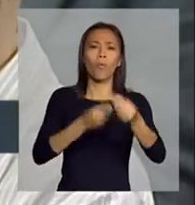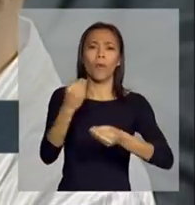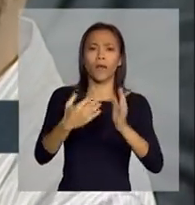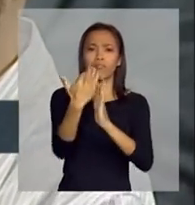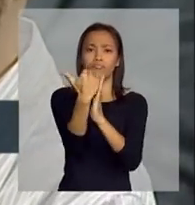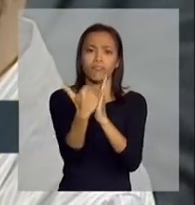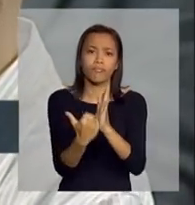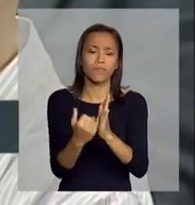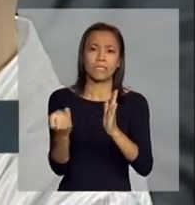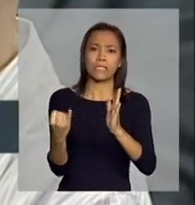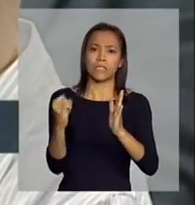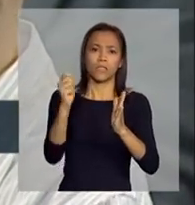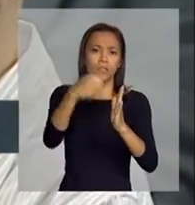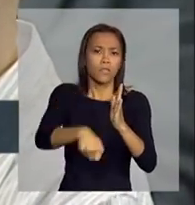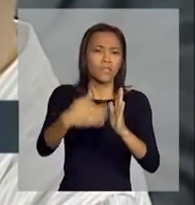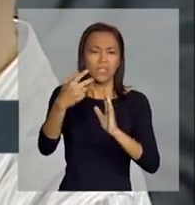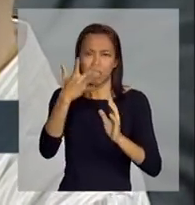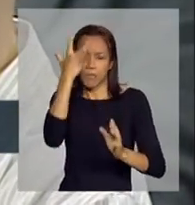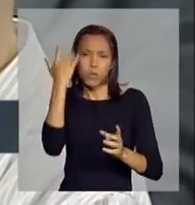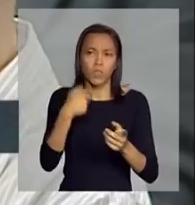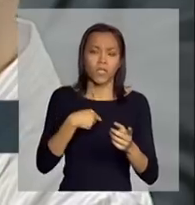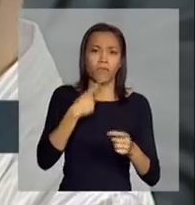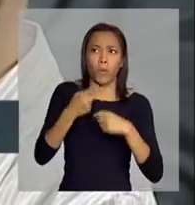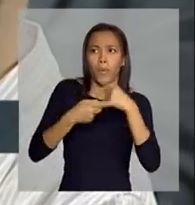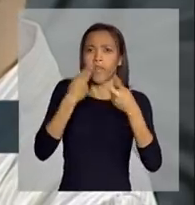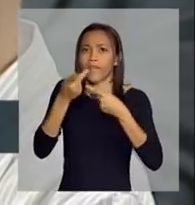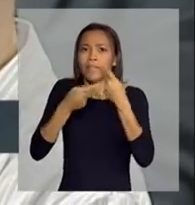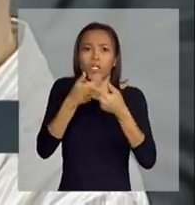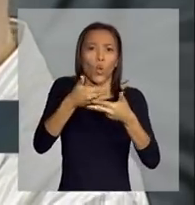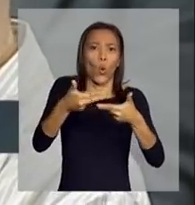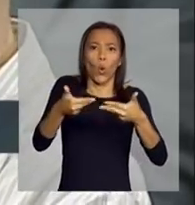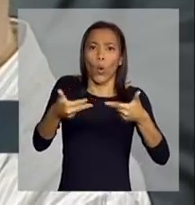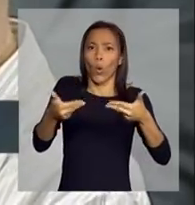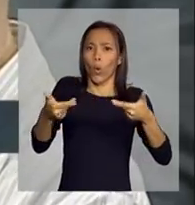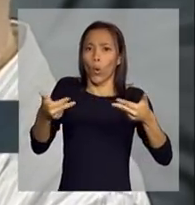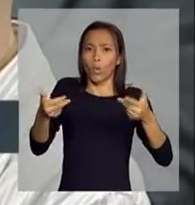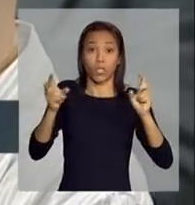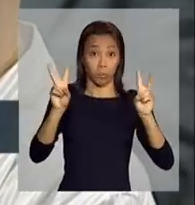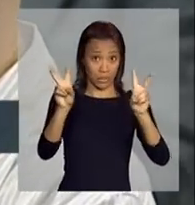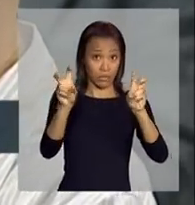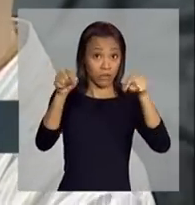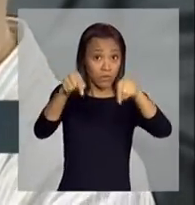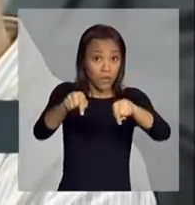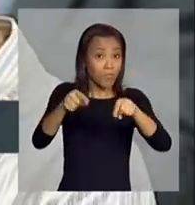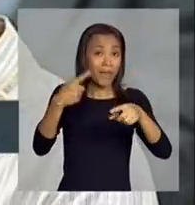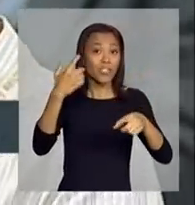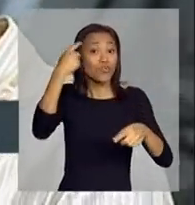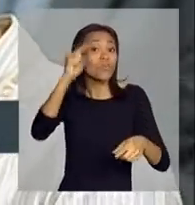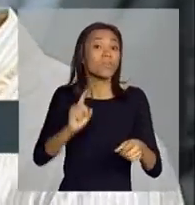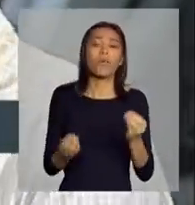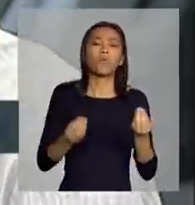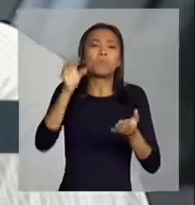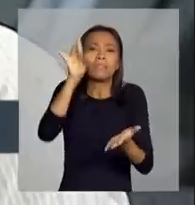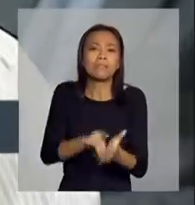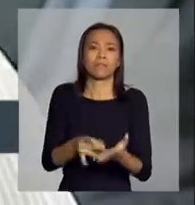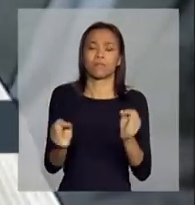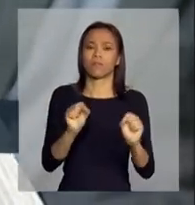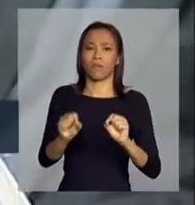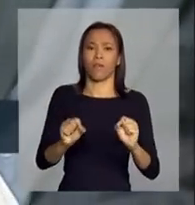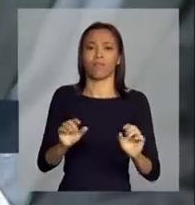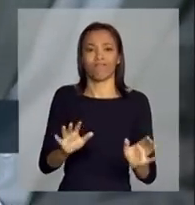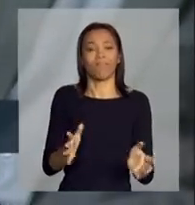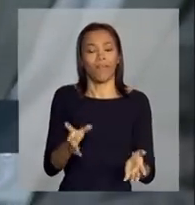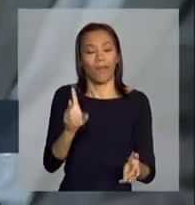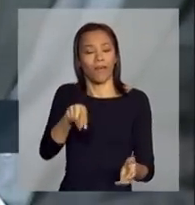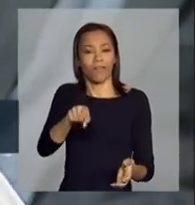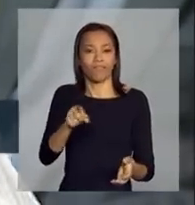setor de etanol, porque tem muita especulação, faz meses nos jornais a respeito e sem concreto por enquanto. É especulação mesmo,